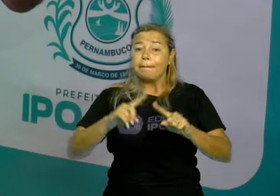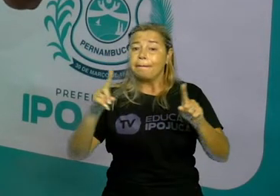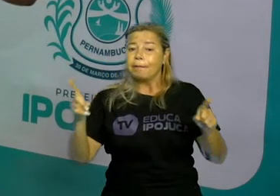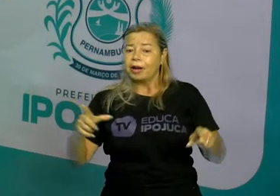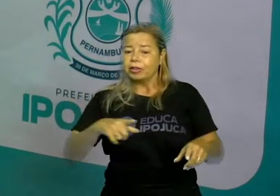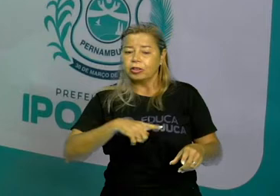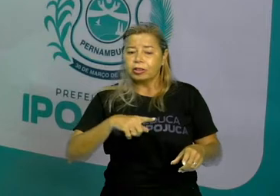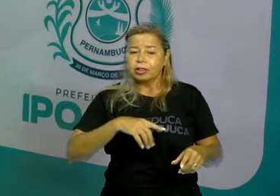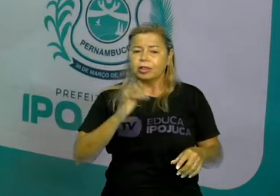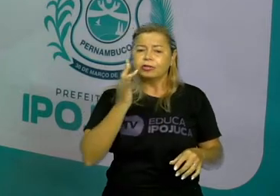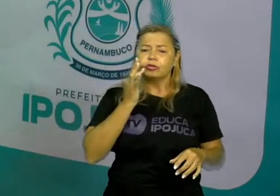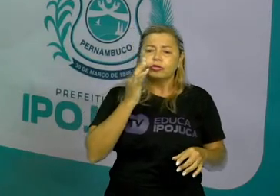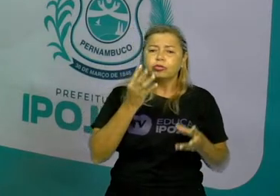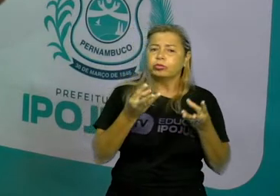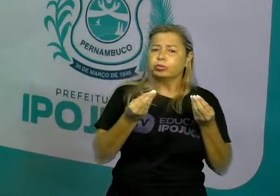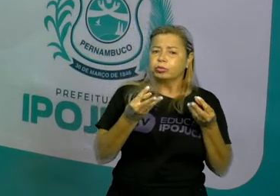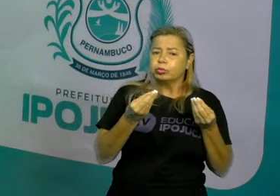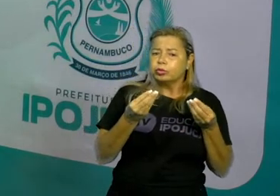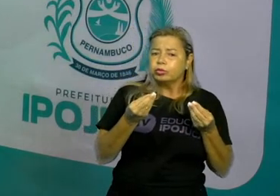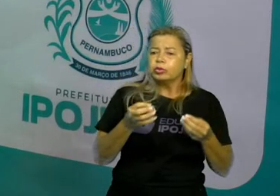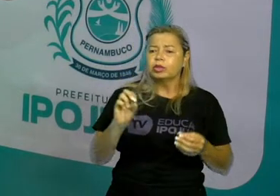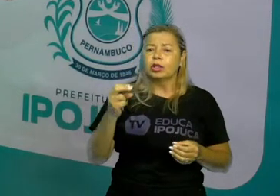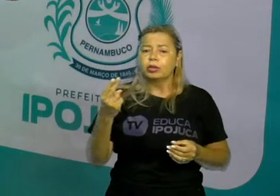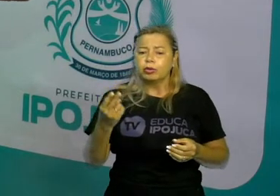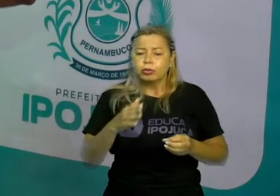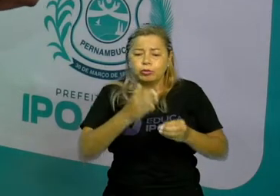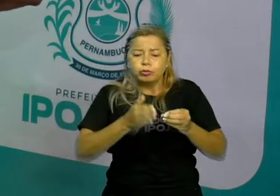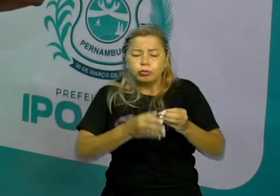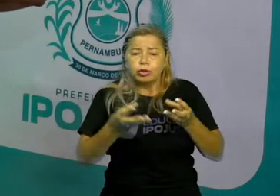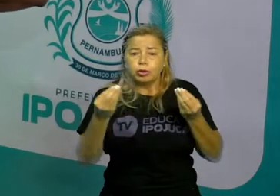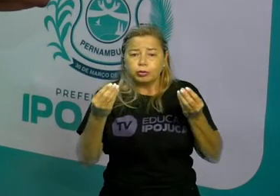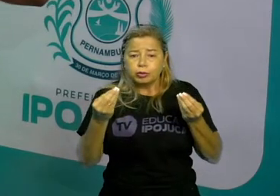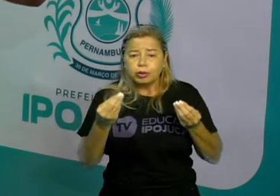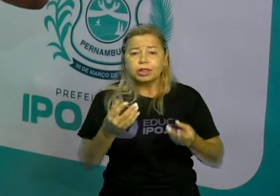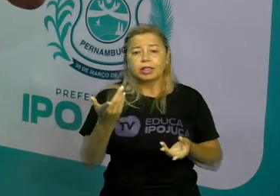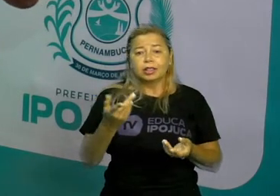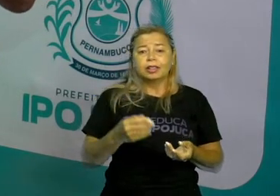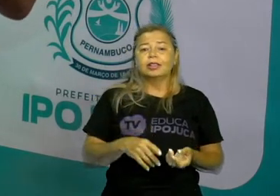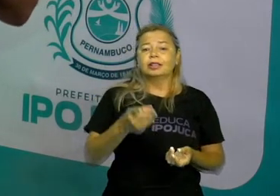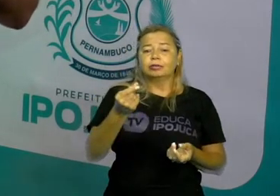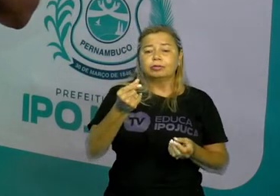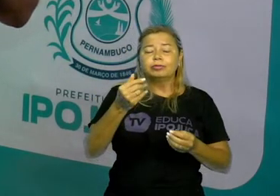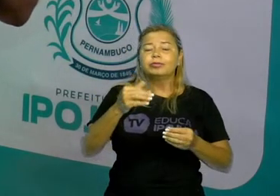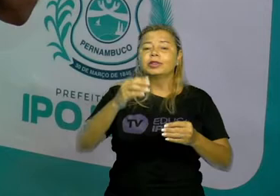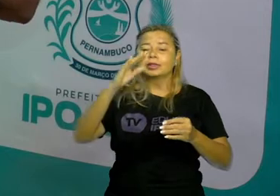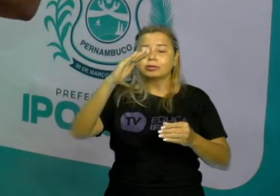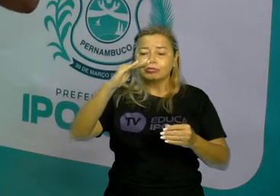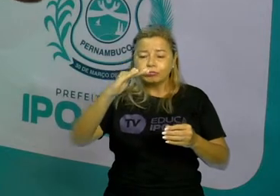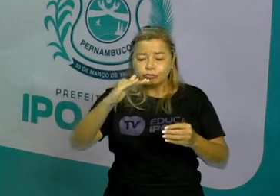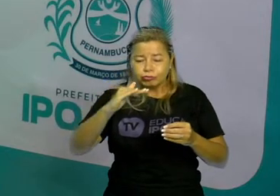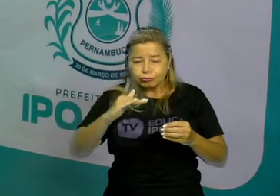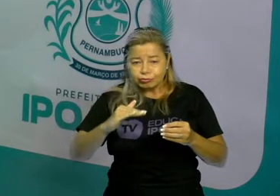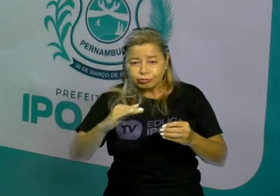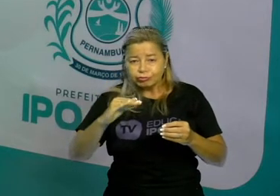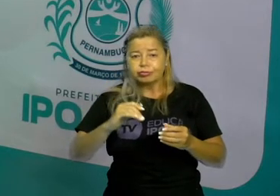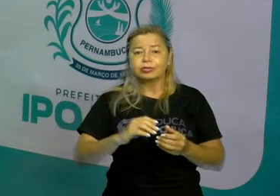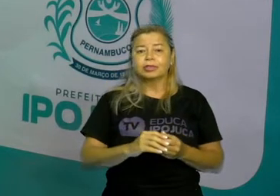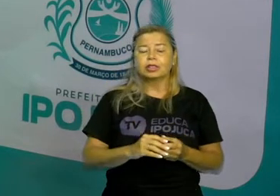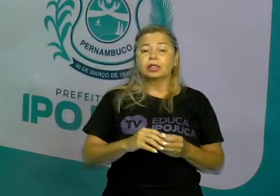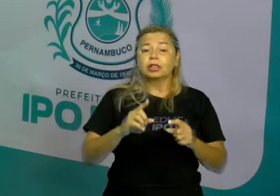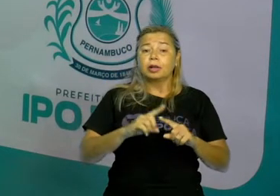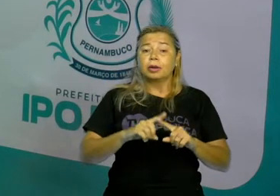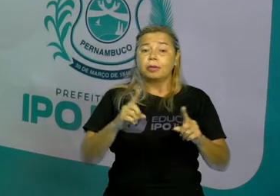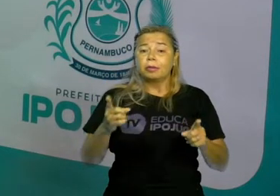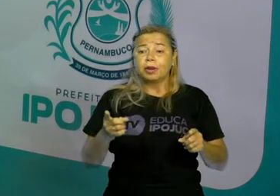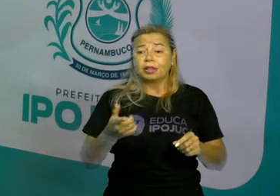no mercado, o preço dele vai lá para baixo. Quanto mais se procura, mais caro ele fica.